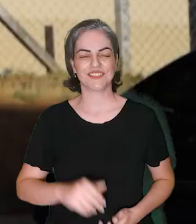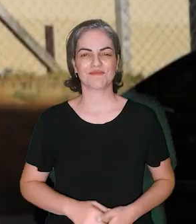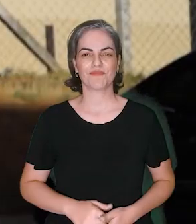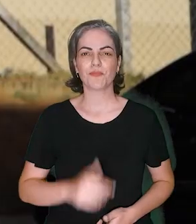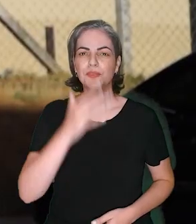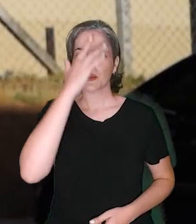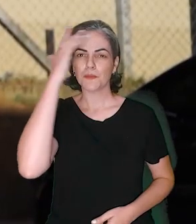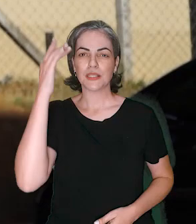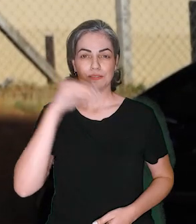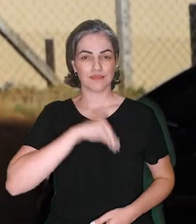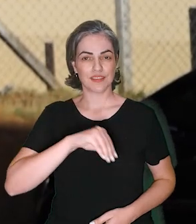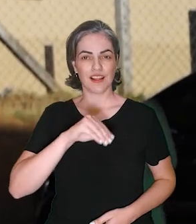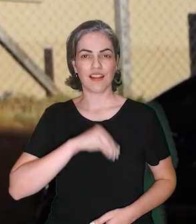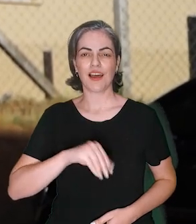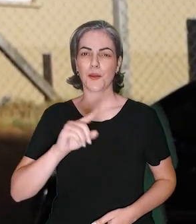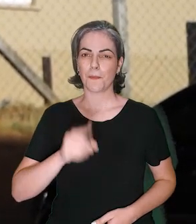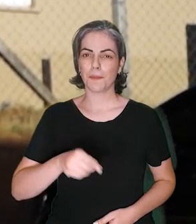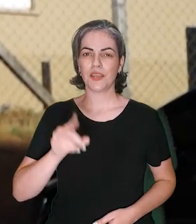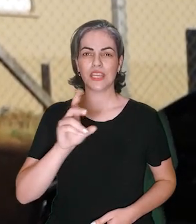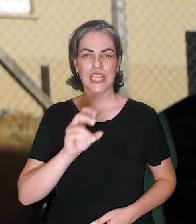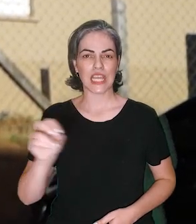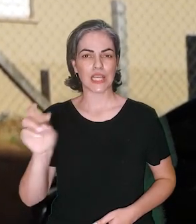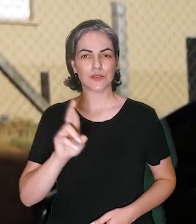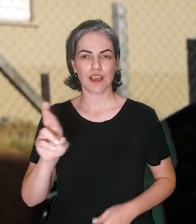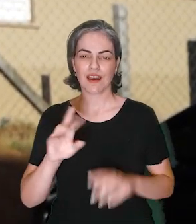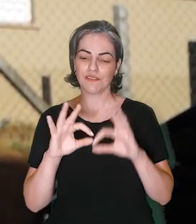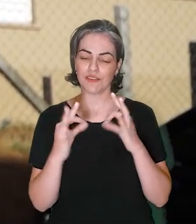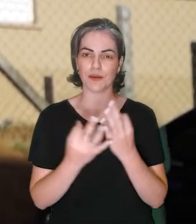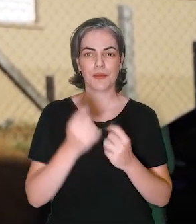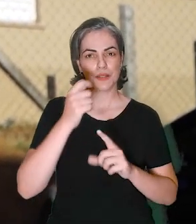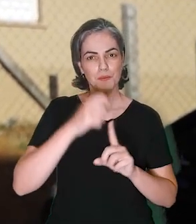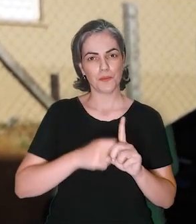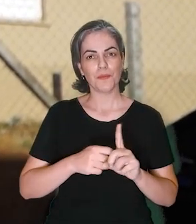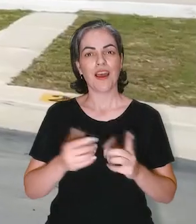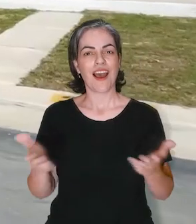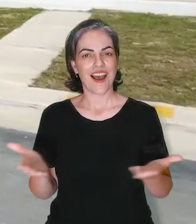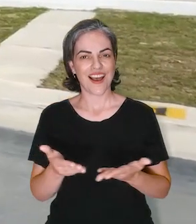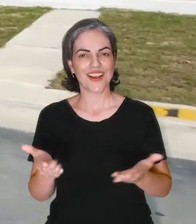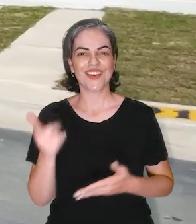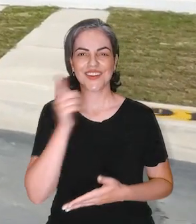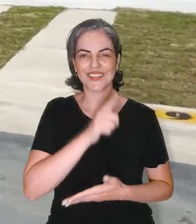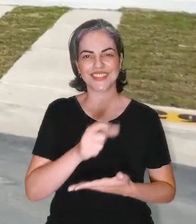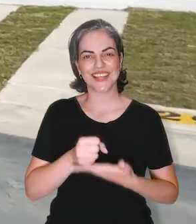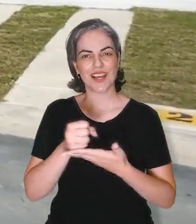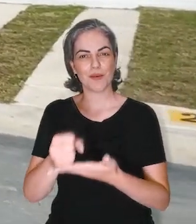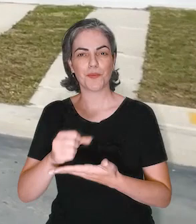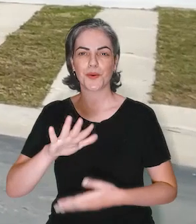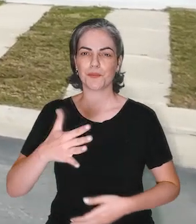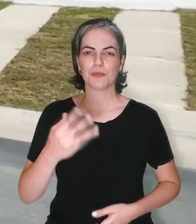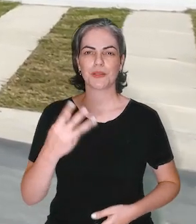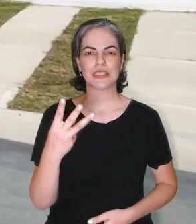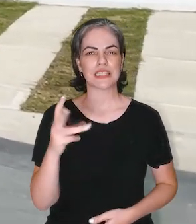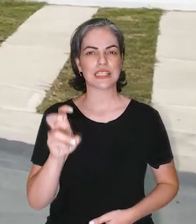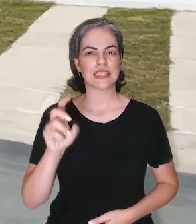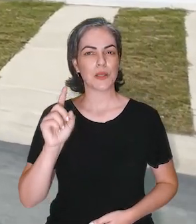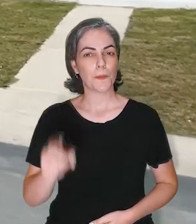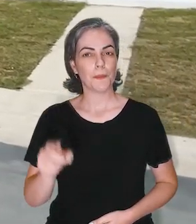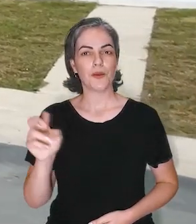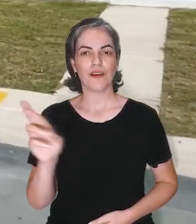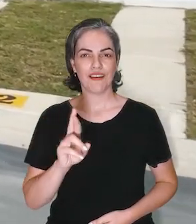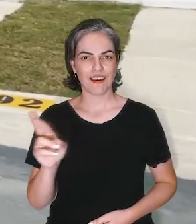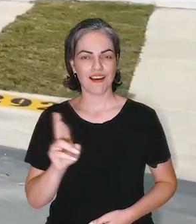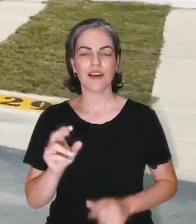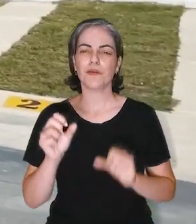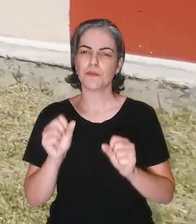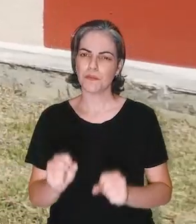Um cidadão com renda familiar de R$.500 mensais passa a contar com subsídio de, em média, R$ 35